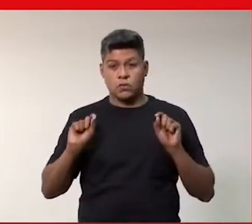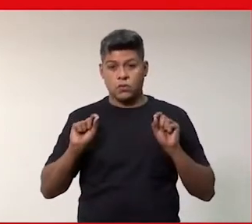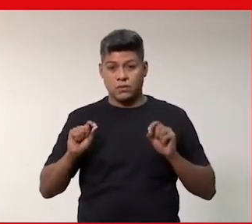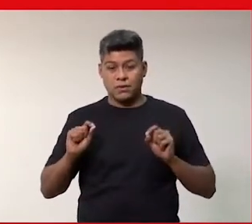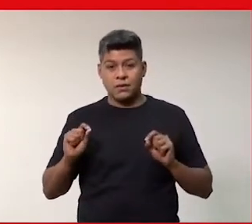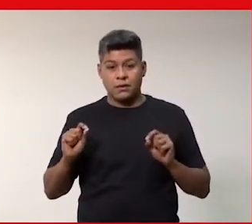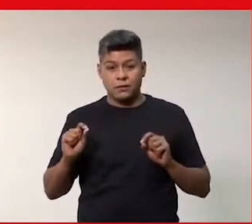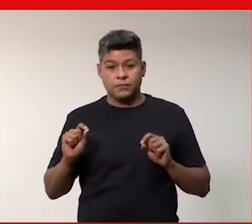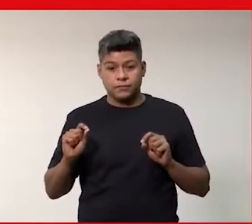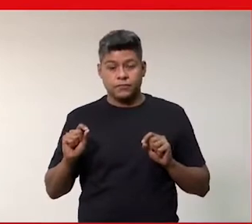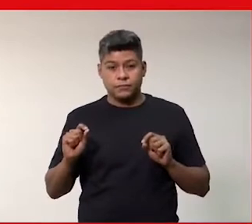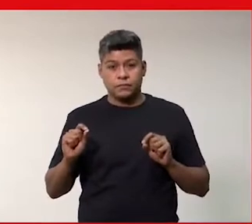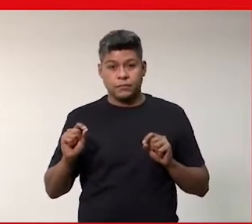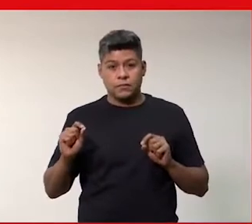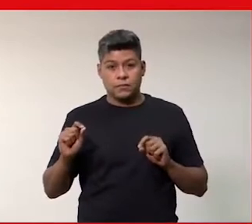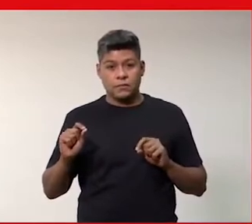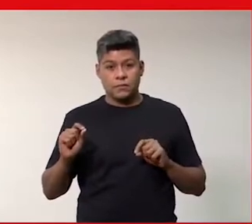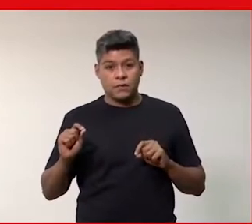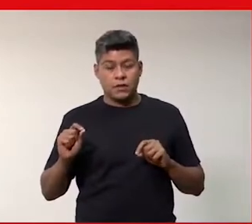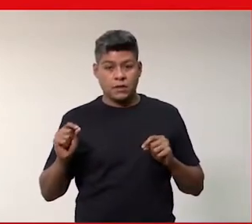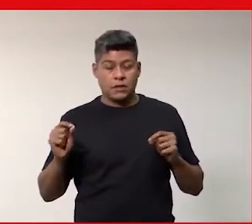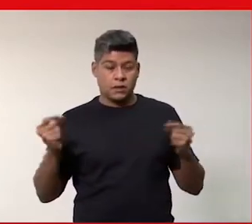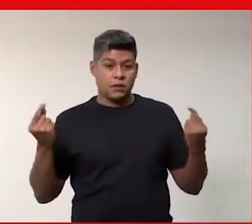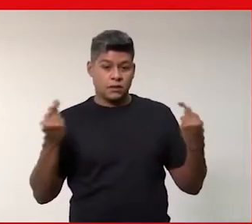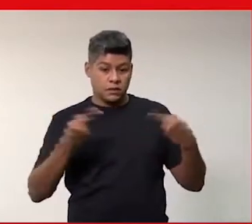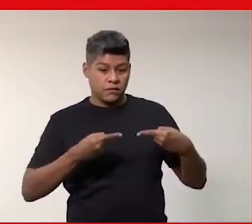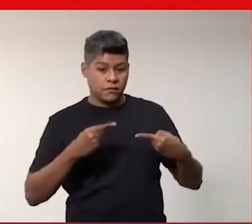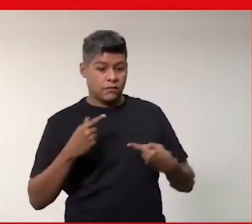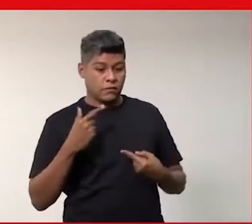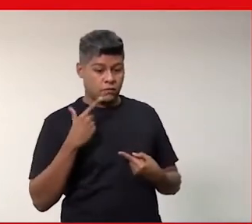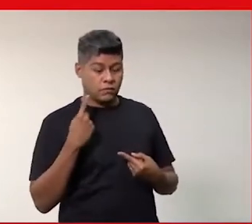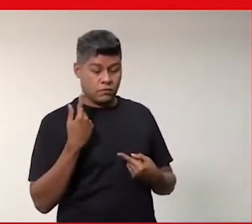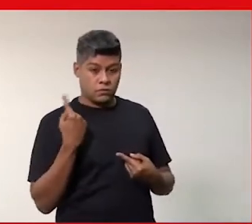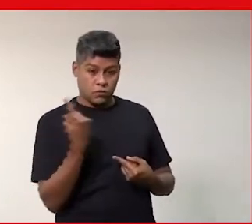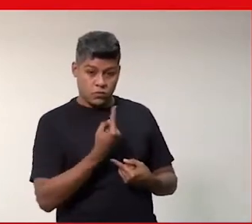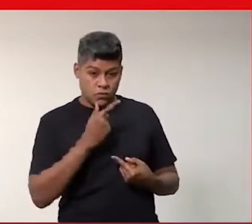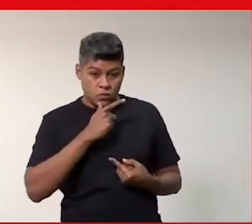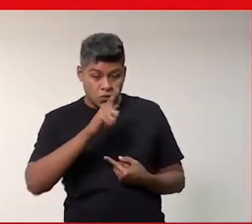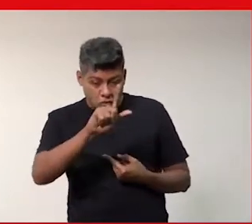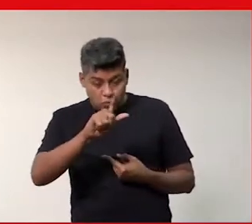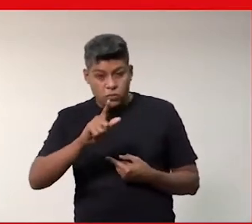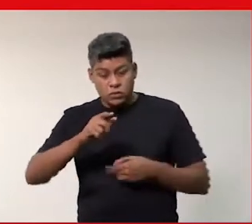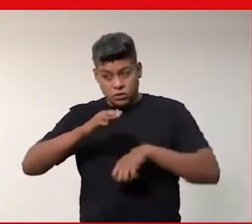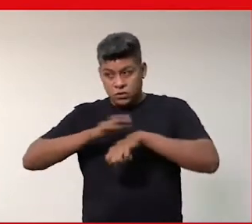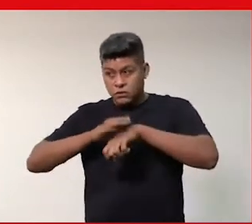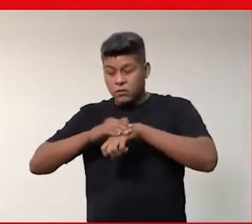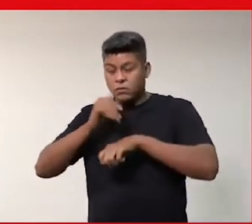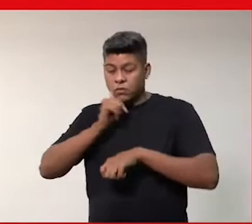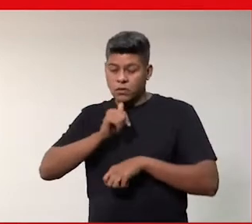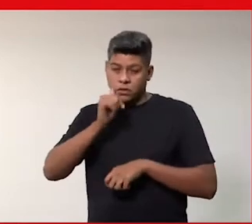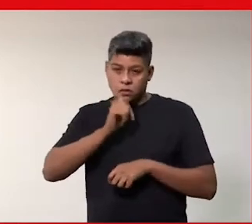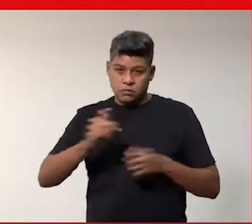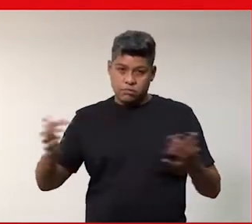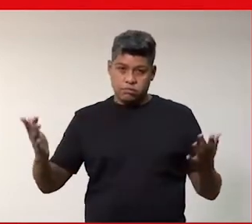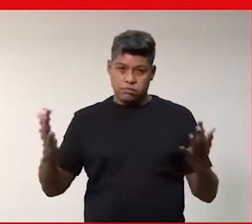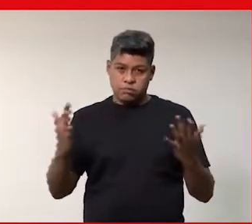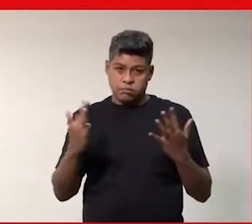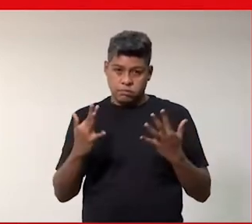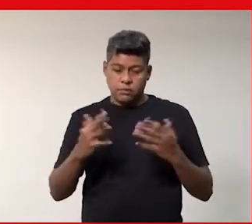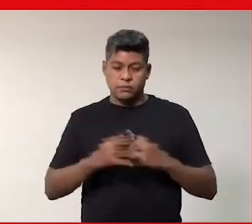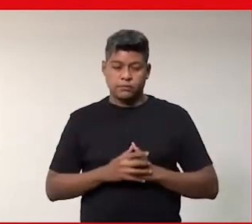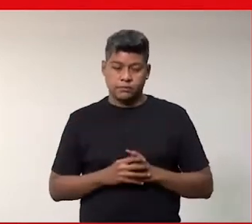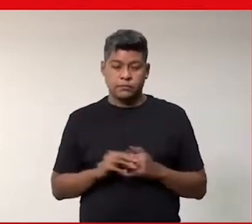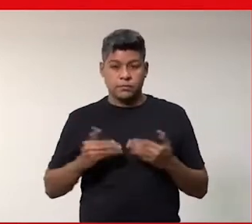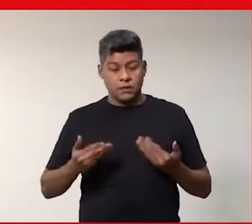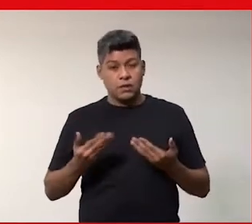desafios que são a gente conseguir atrair mais mulheres para essas áreas. Então, a gente